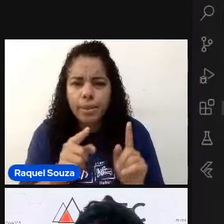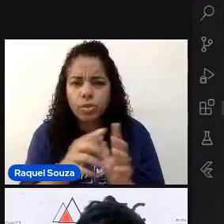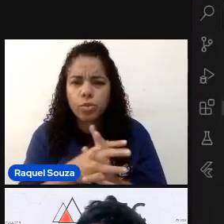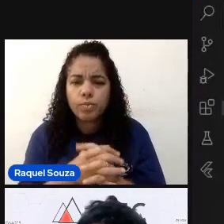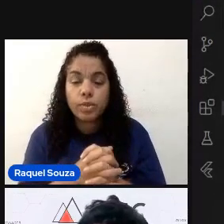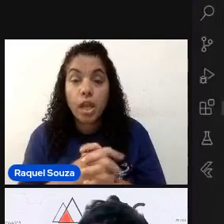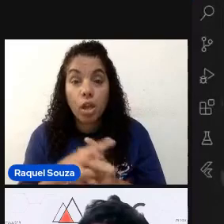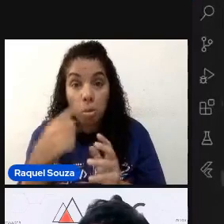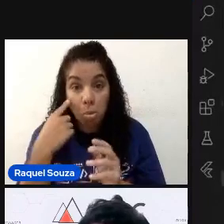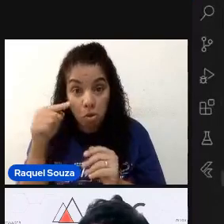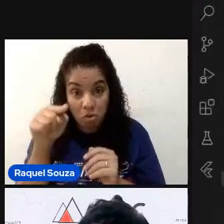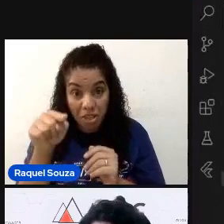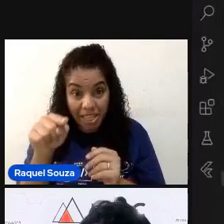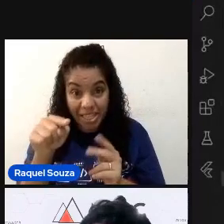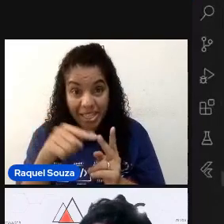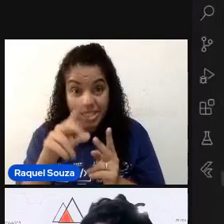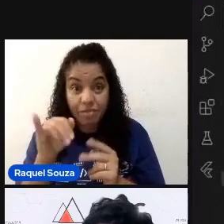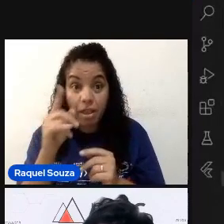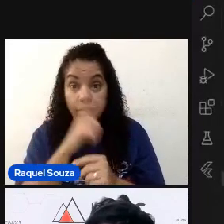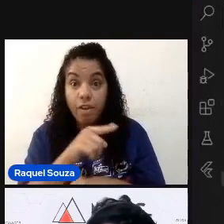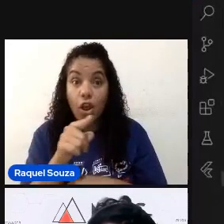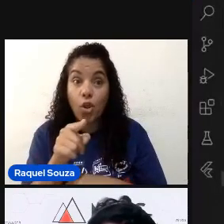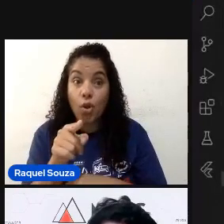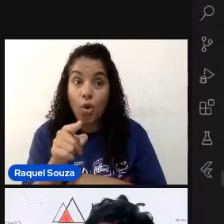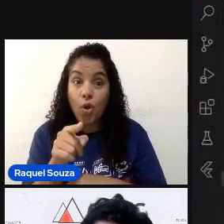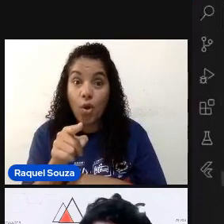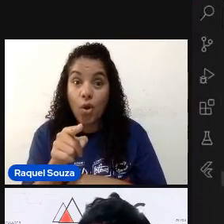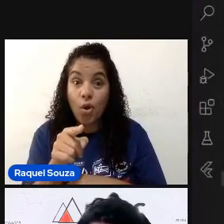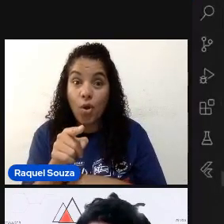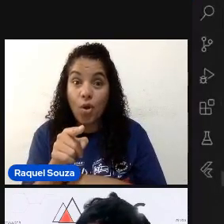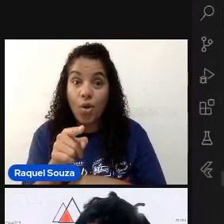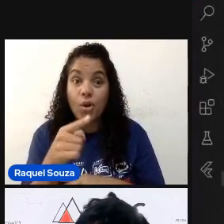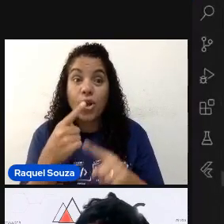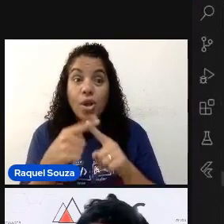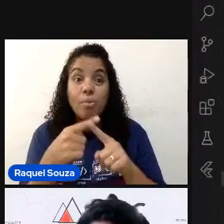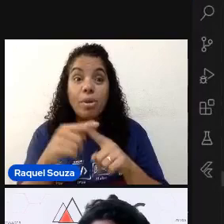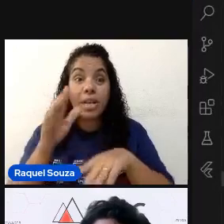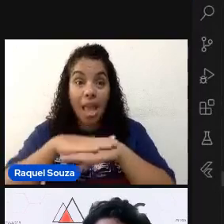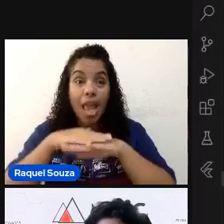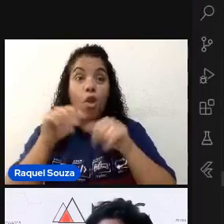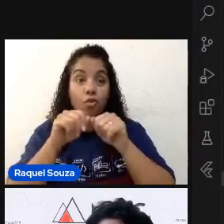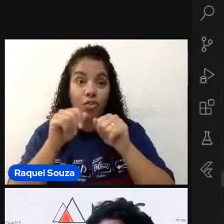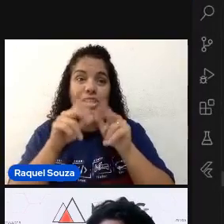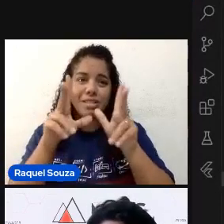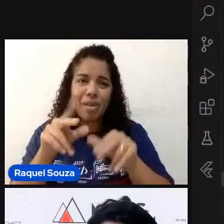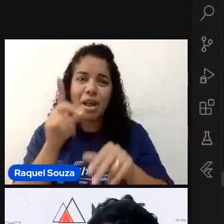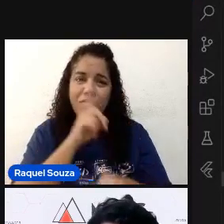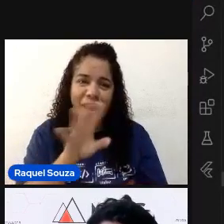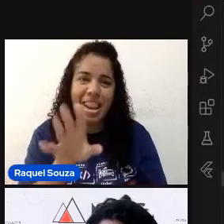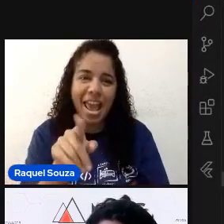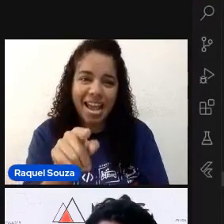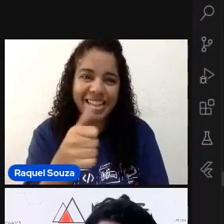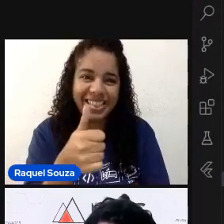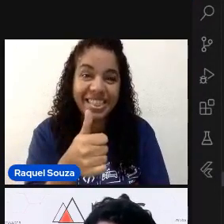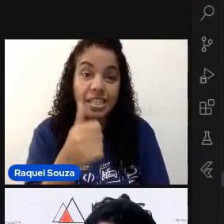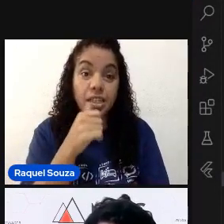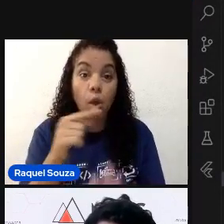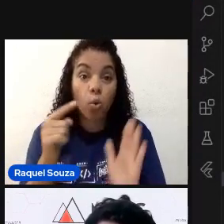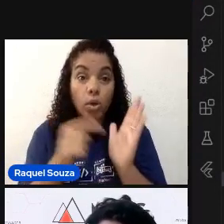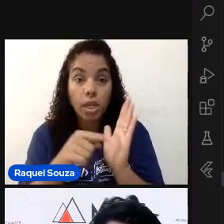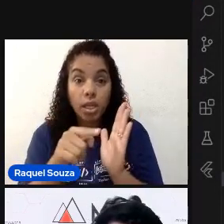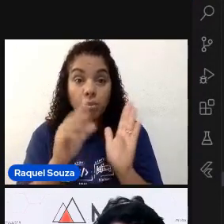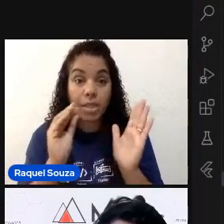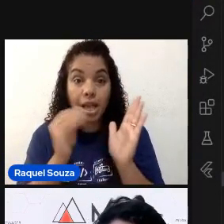Vocês podem ver ali. Vocês vão ver que falhou. Porque eu construí mesmo para falhar, tá? Eu clico no botão de